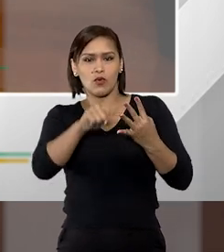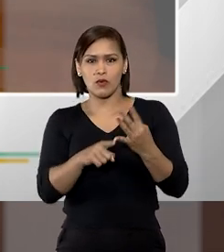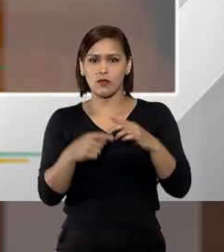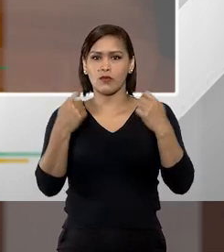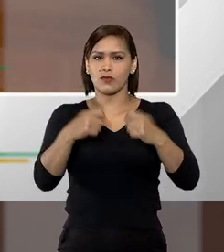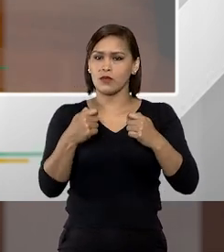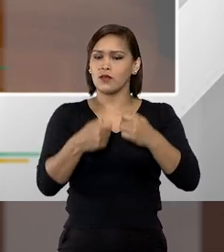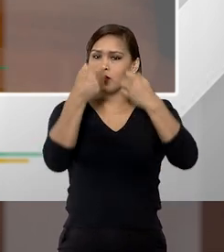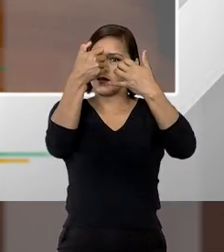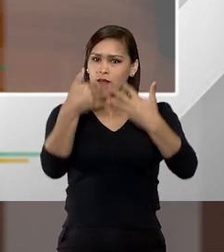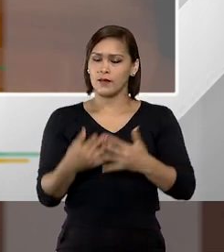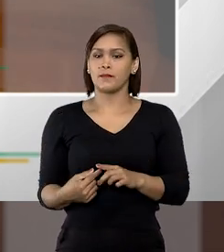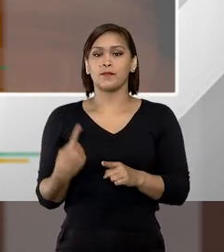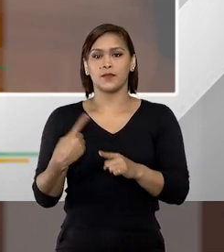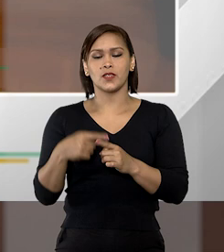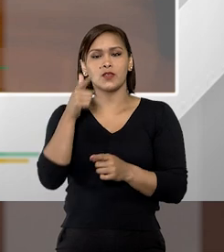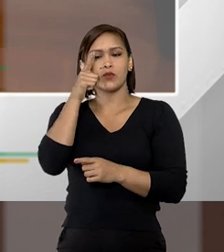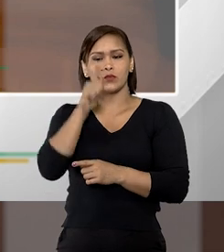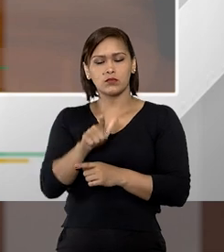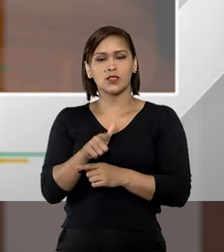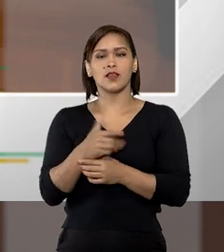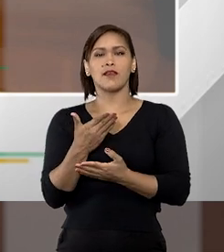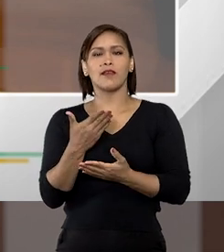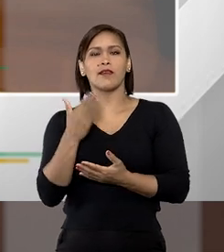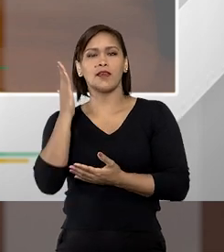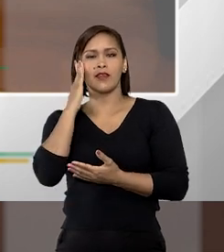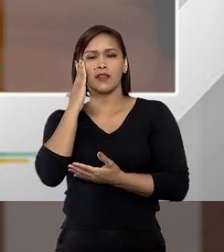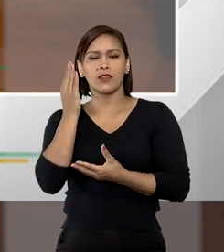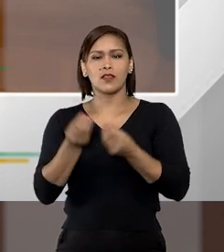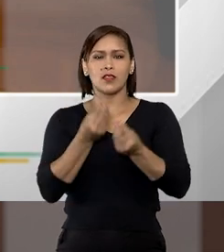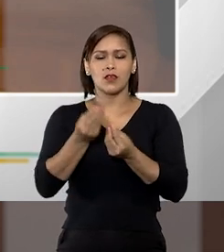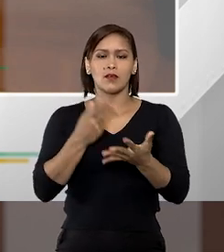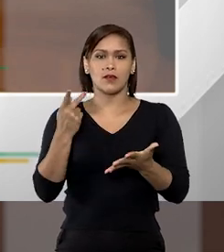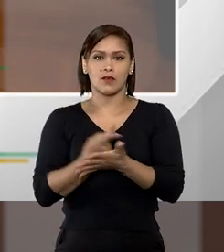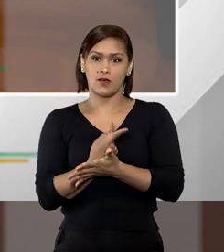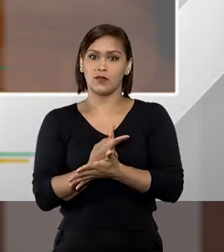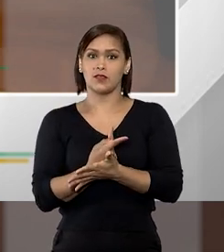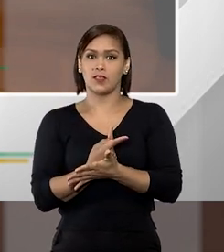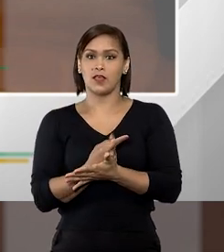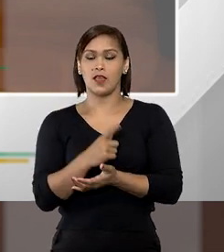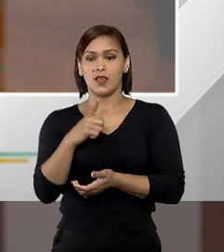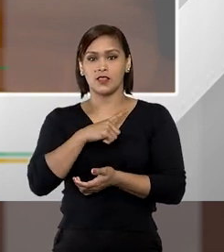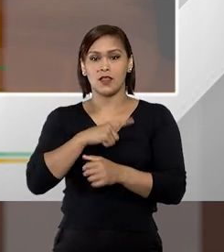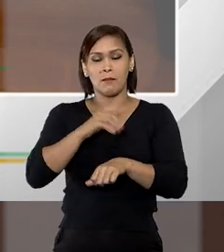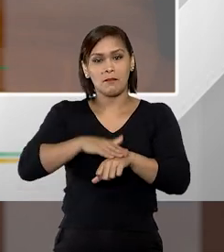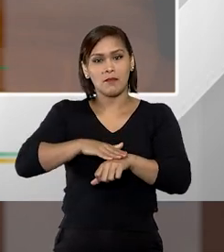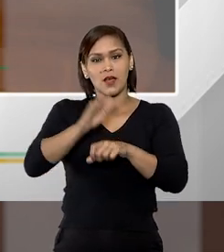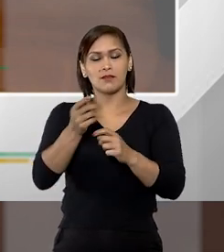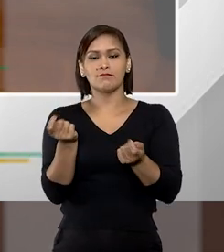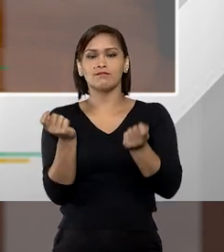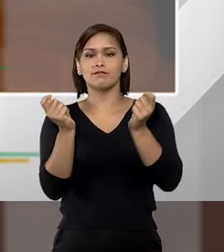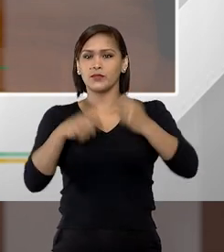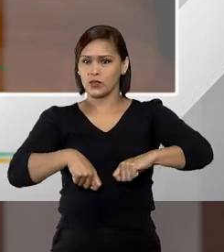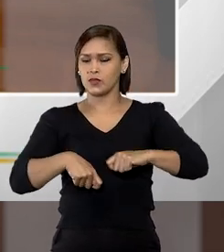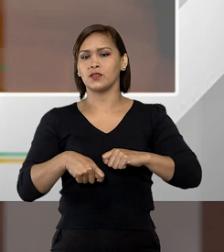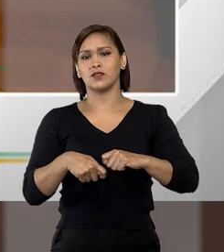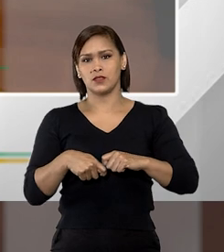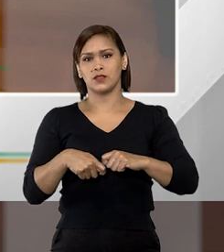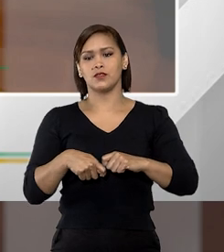precisa colocar para que a gente consiga compreender o fenômeno, e compreendendo o fenômeno, a gente tem mais condições de